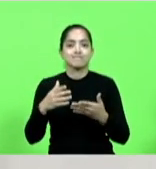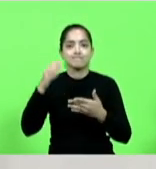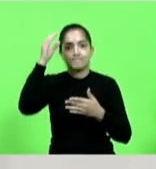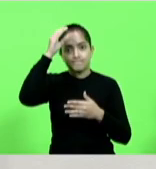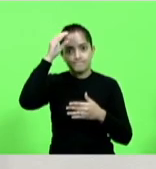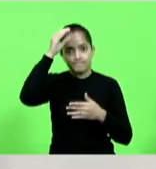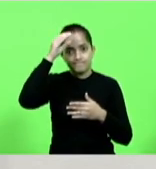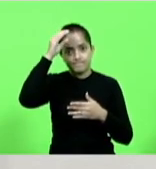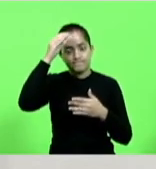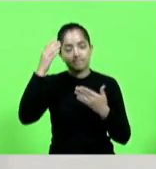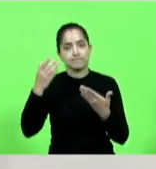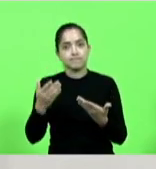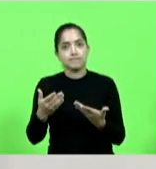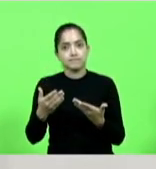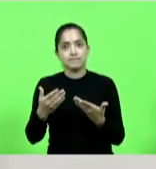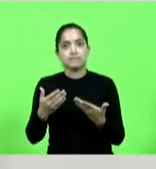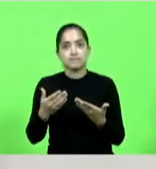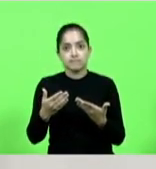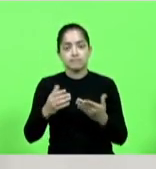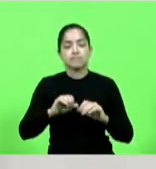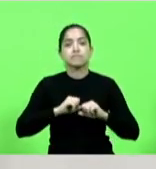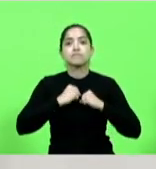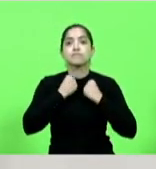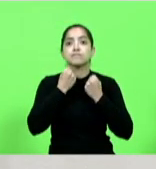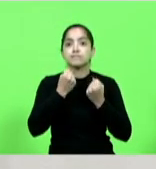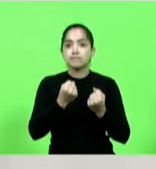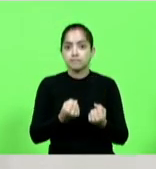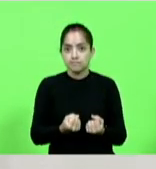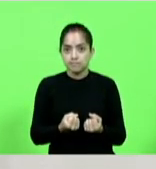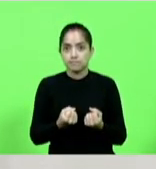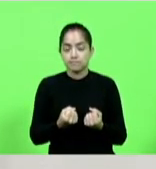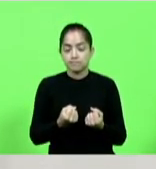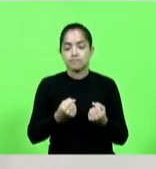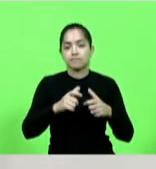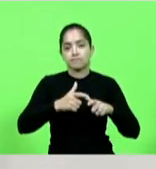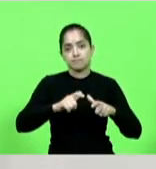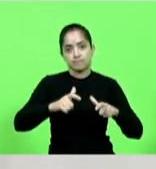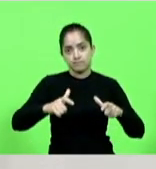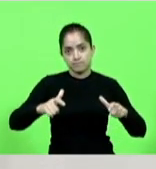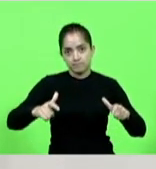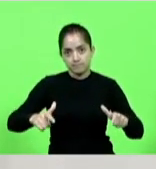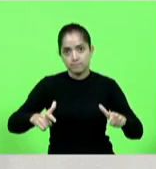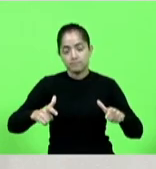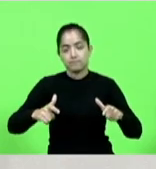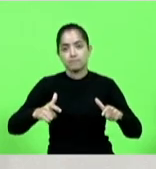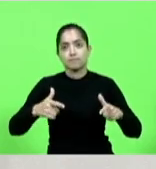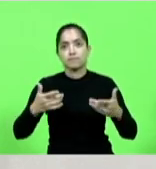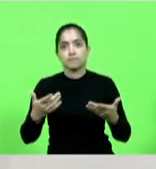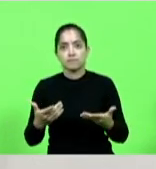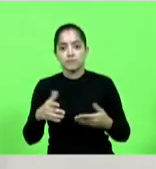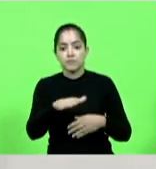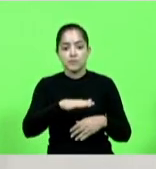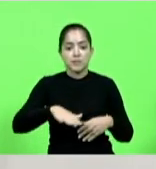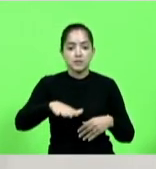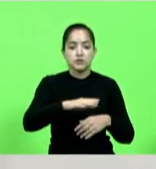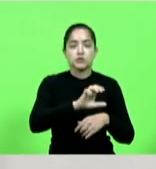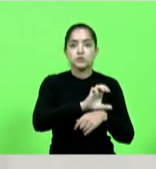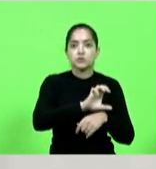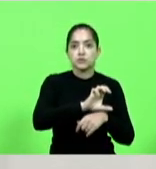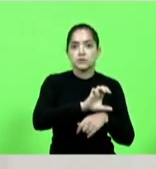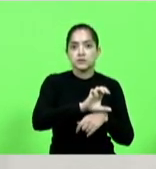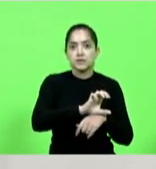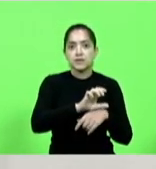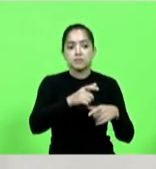que é defensora do crescimento do estado da sua região desde a